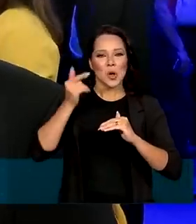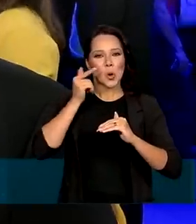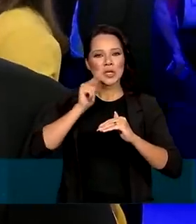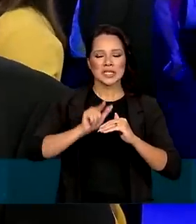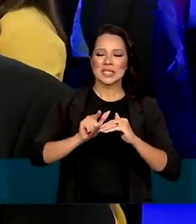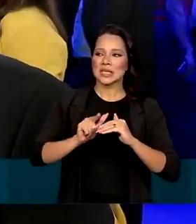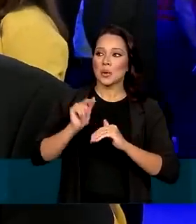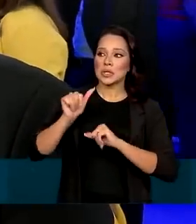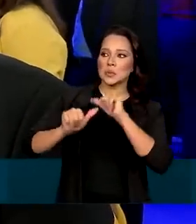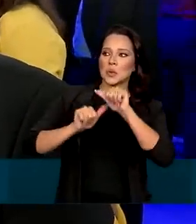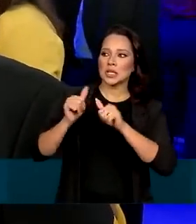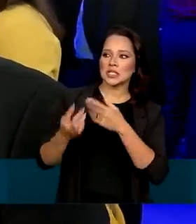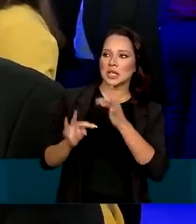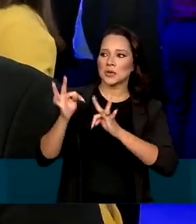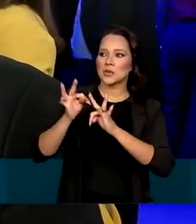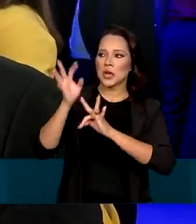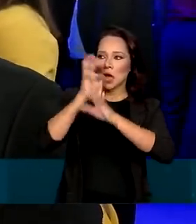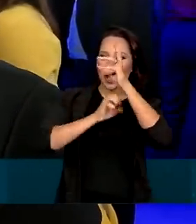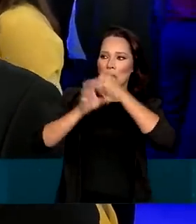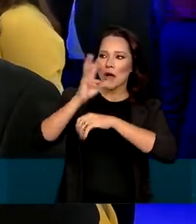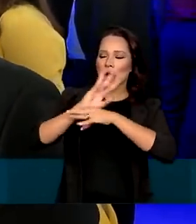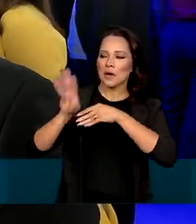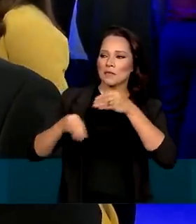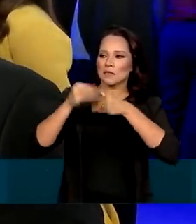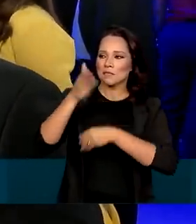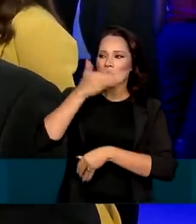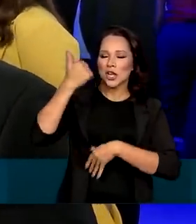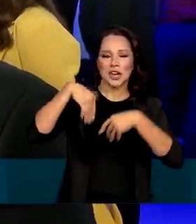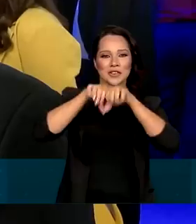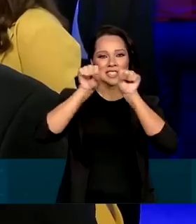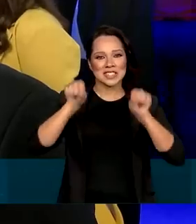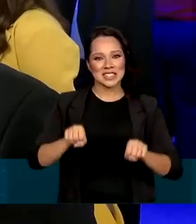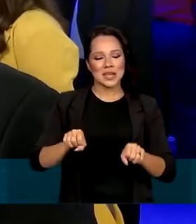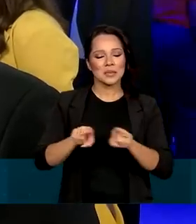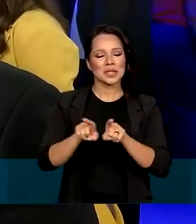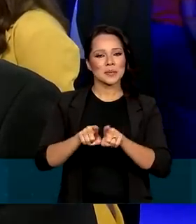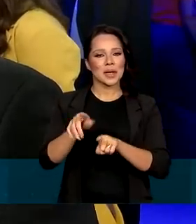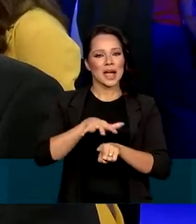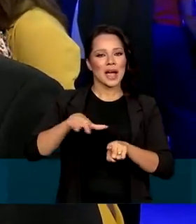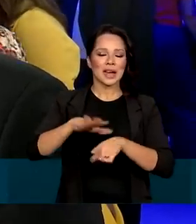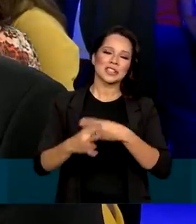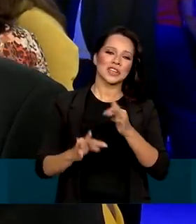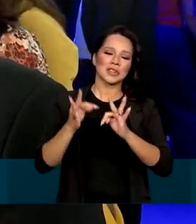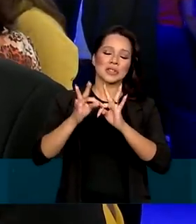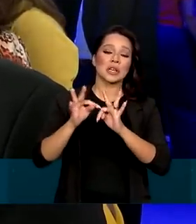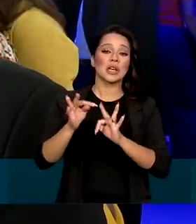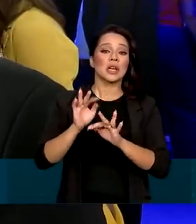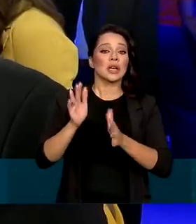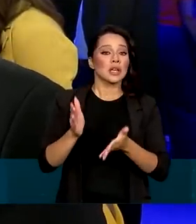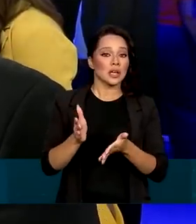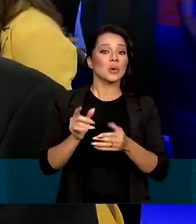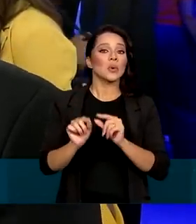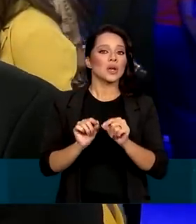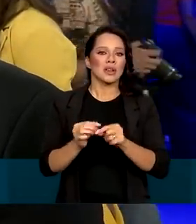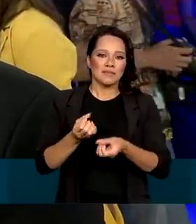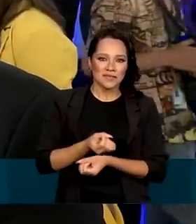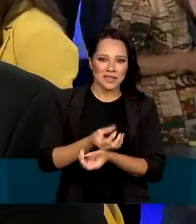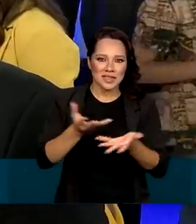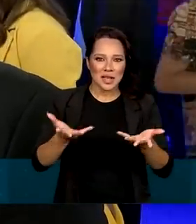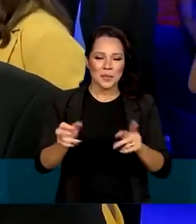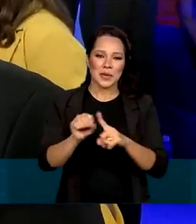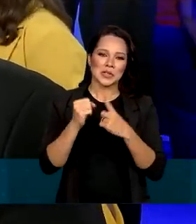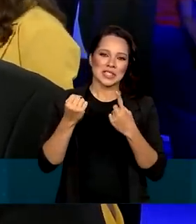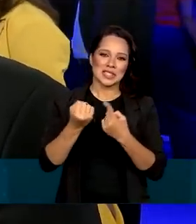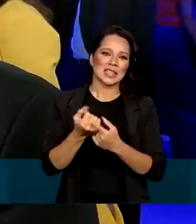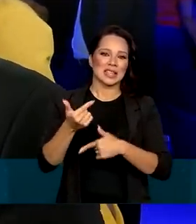absorver essas mudanças da tecnologia, aprimorar seus sistemas, seu parque tecnológico e transformar isso em prestação de serviço